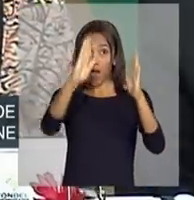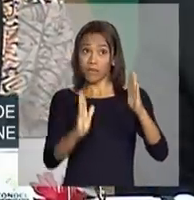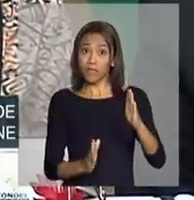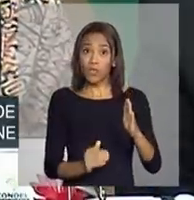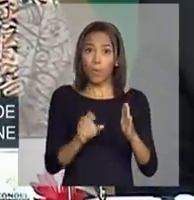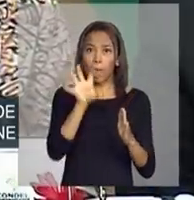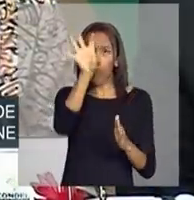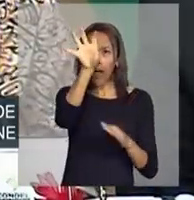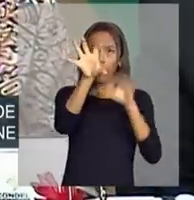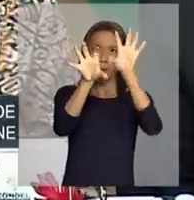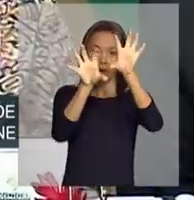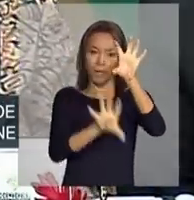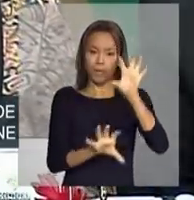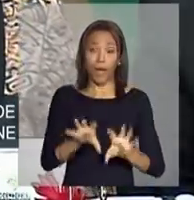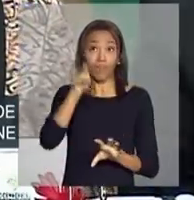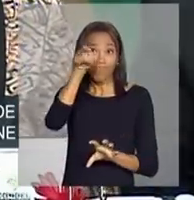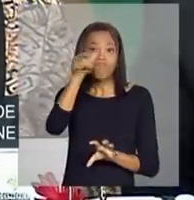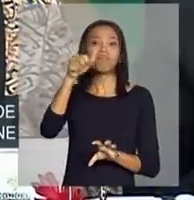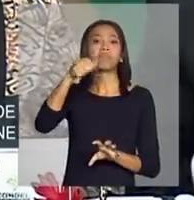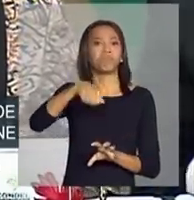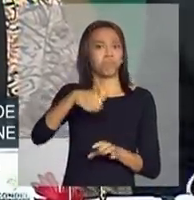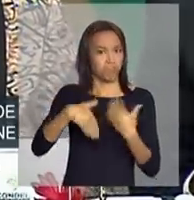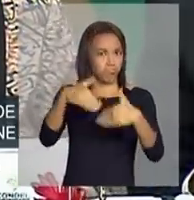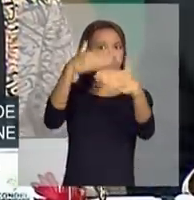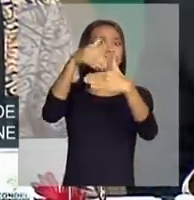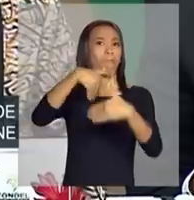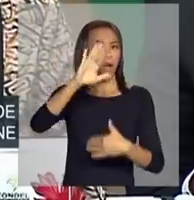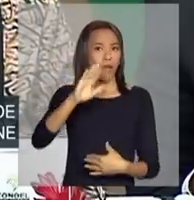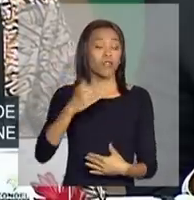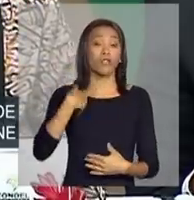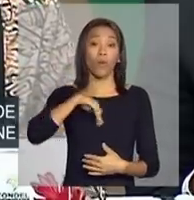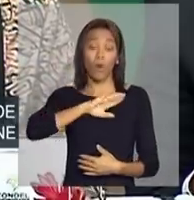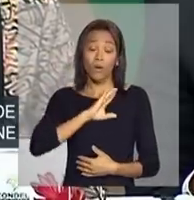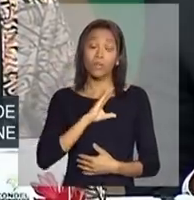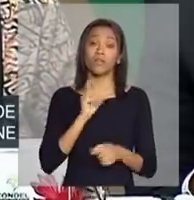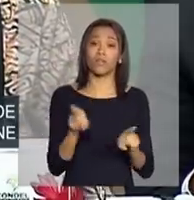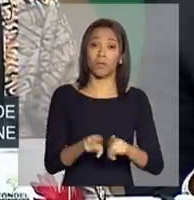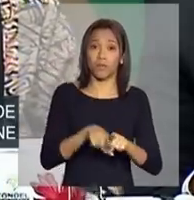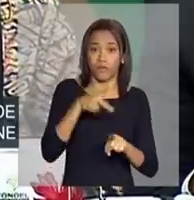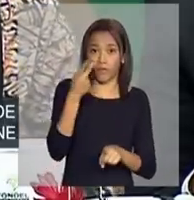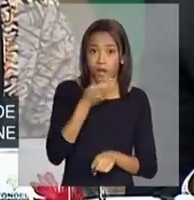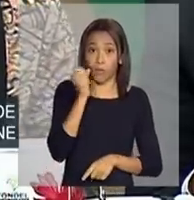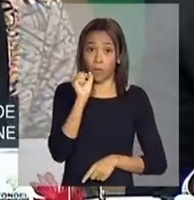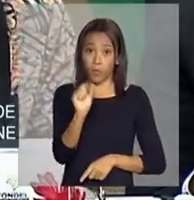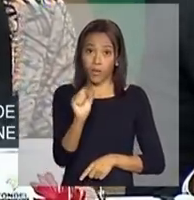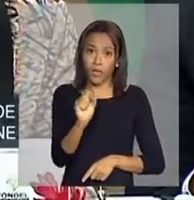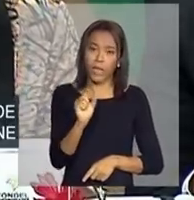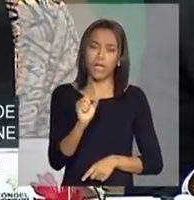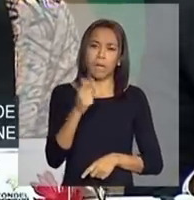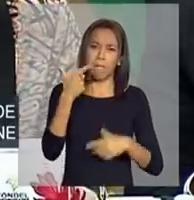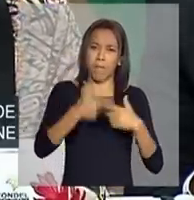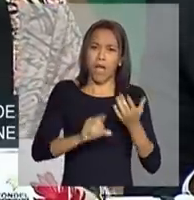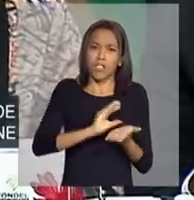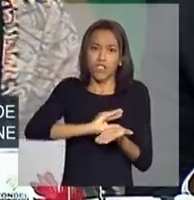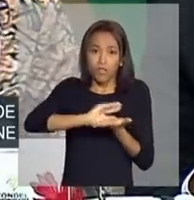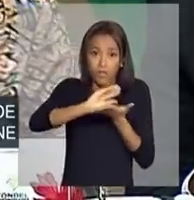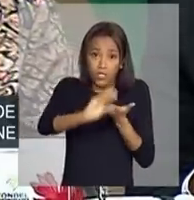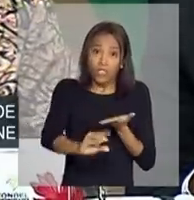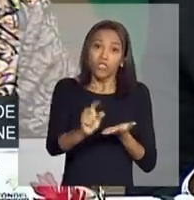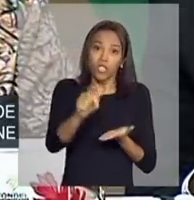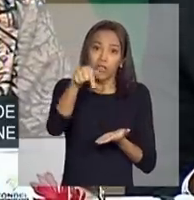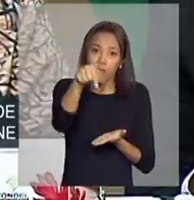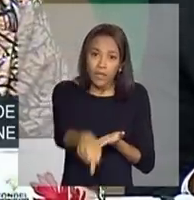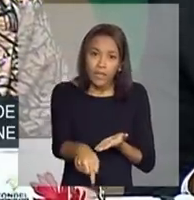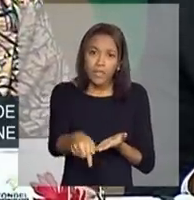que nós não podemos nos dar ao luxo de investir recursos aqui e deixar